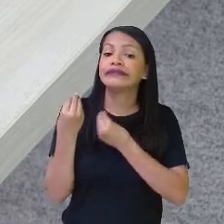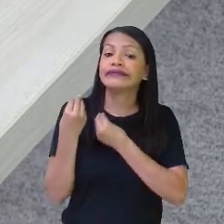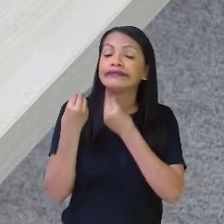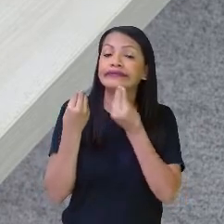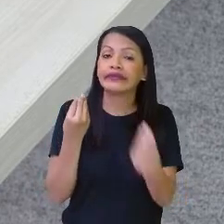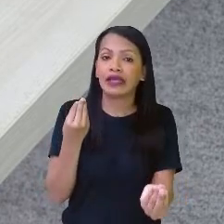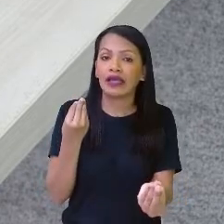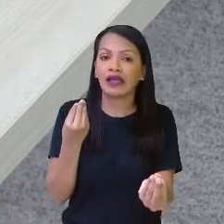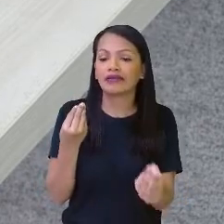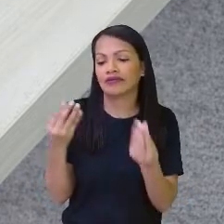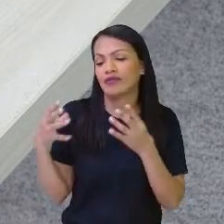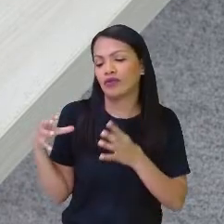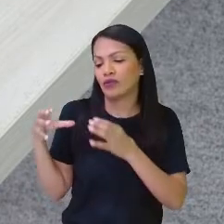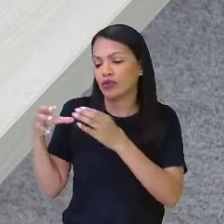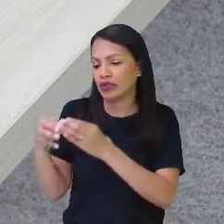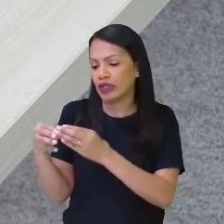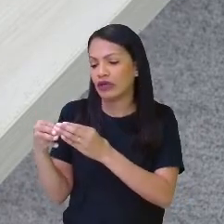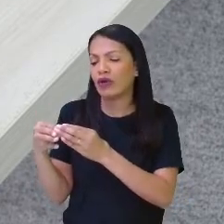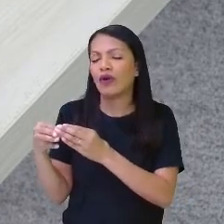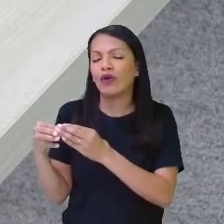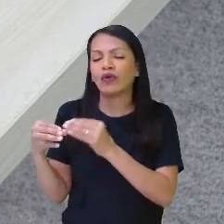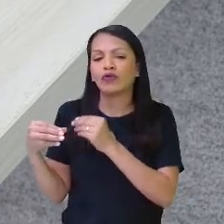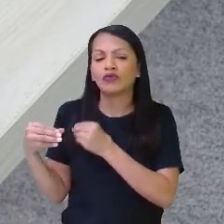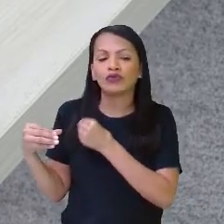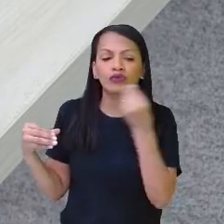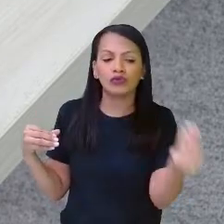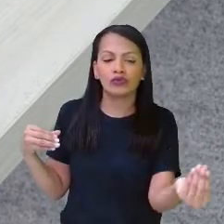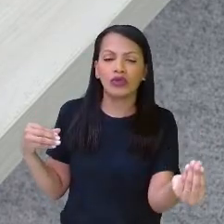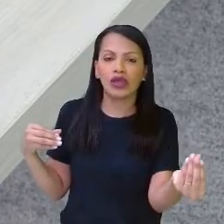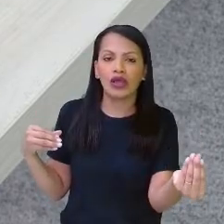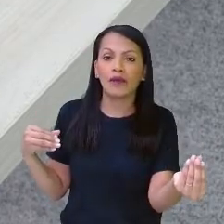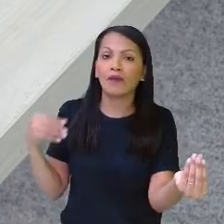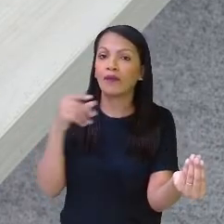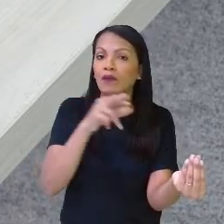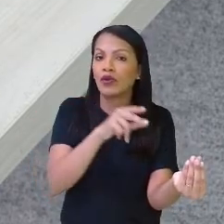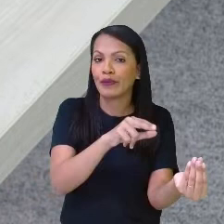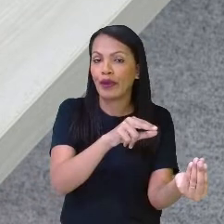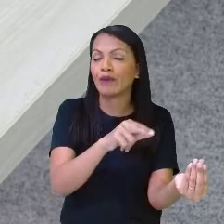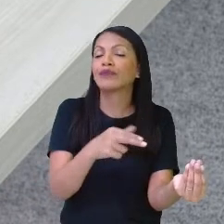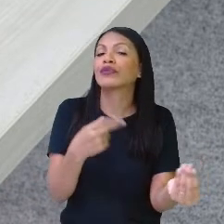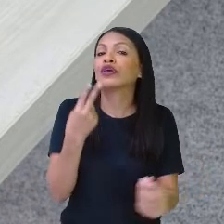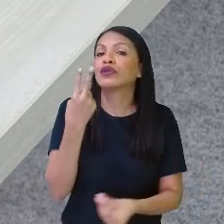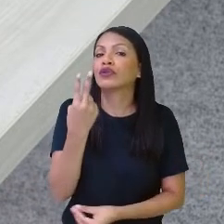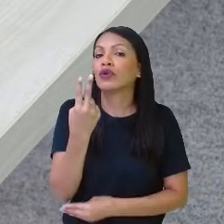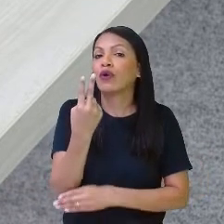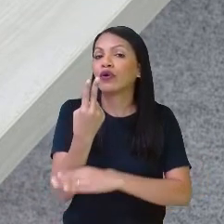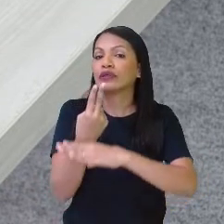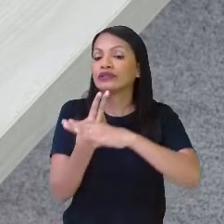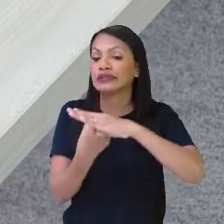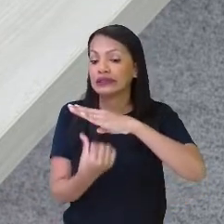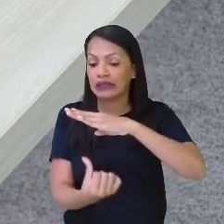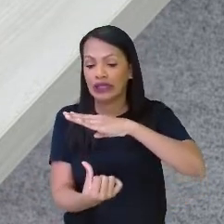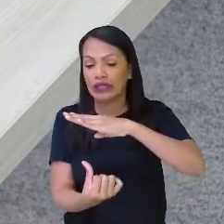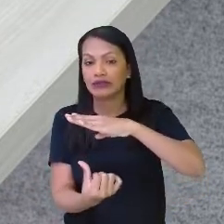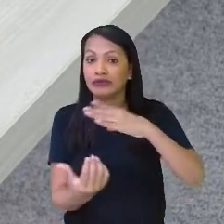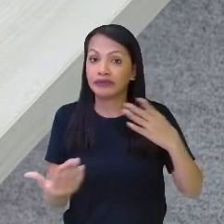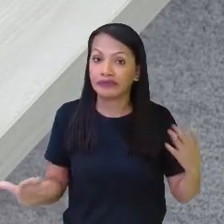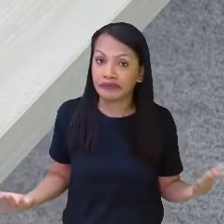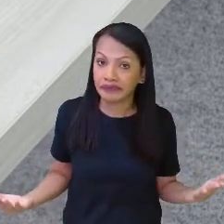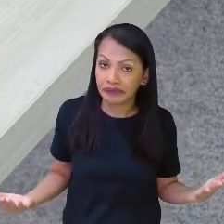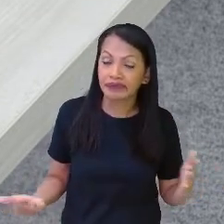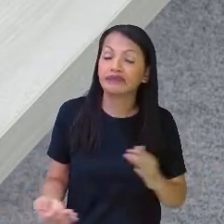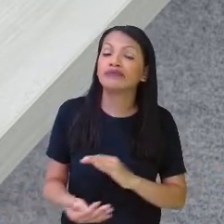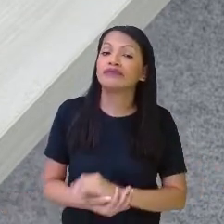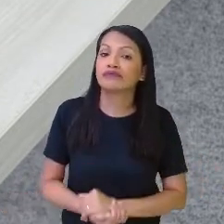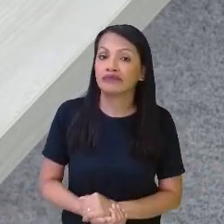grupo, 2, 3, 4, 5, 6. Se ele vai dar 2 sextos,